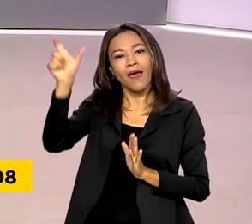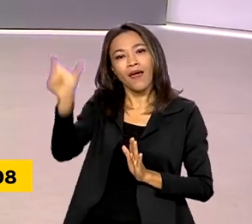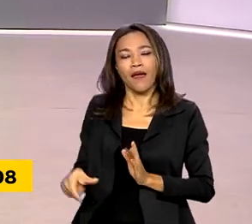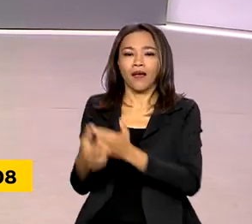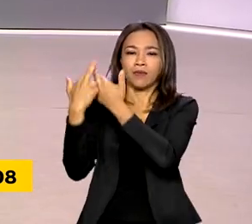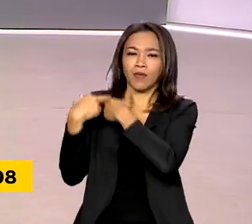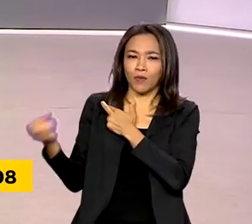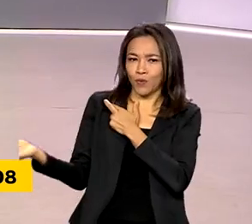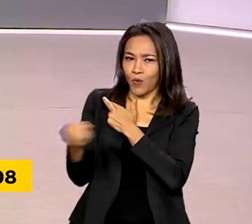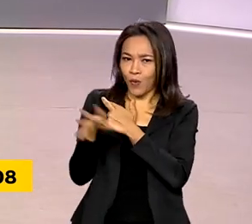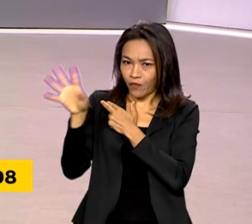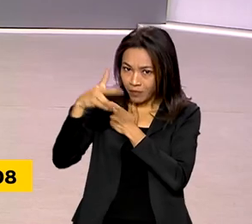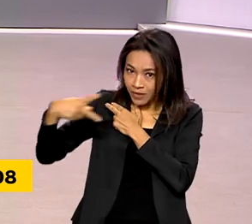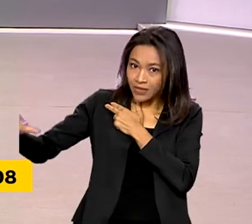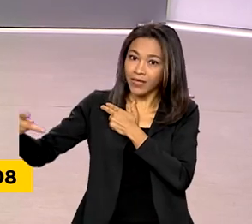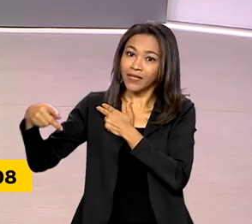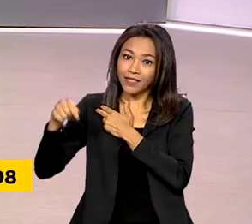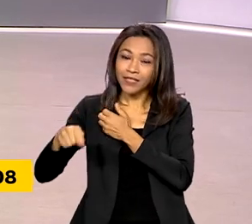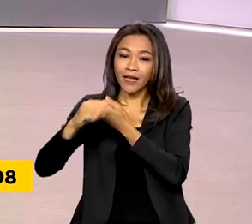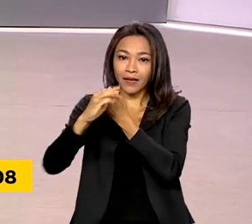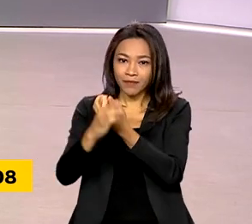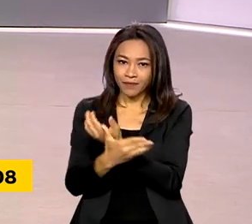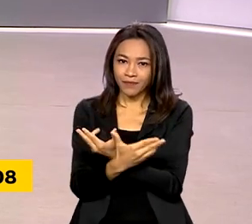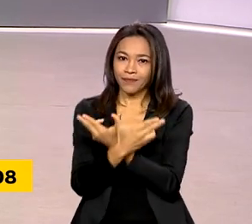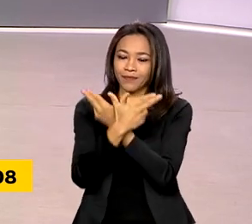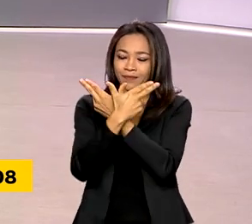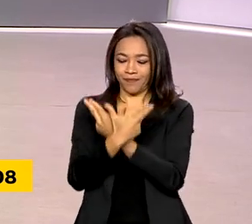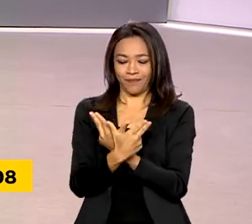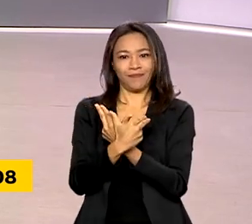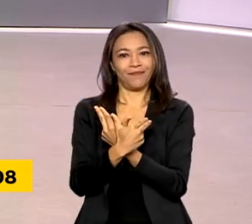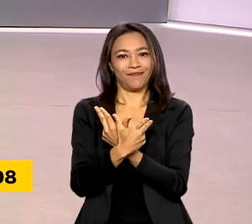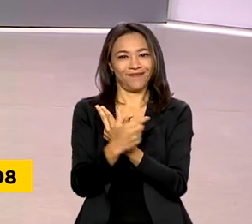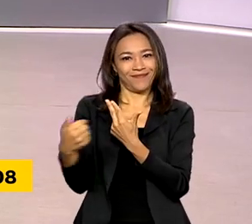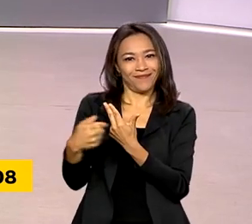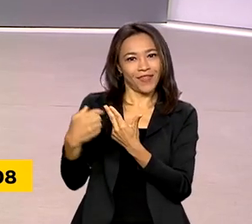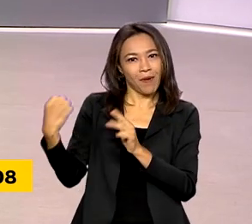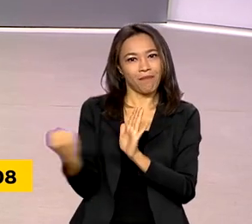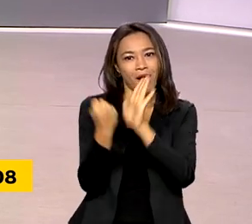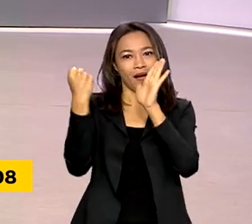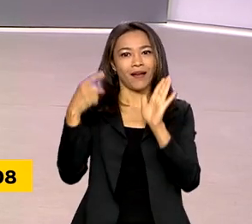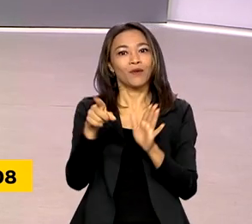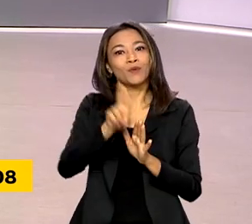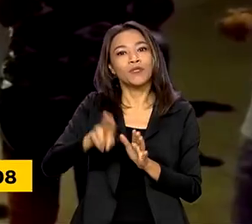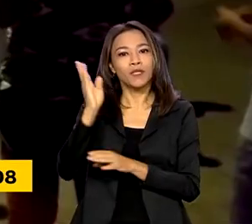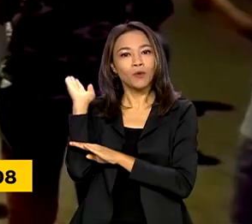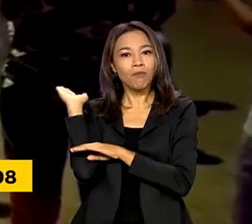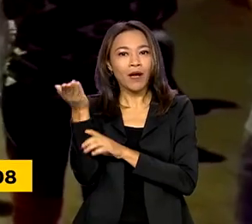Palmares, que assume recriando a antiga logomarca da instituição, o Machado de Xangô.